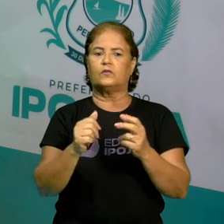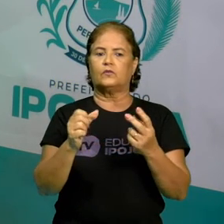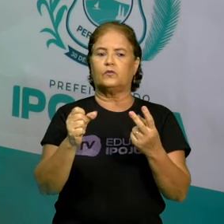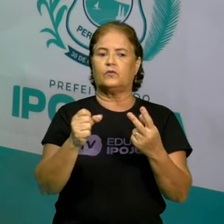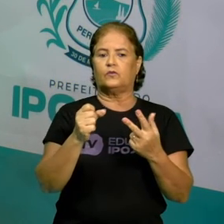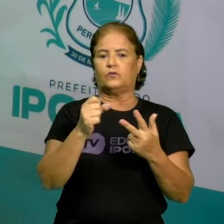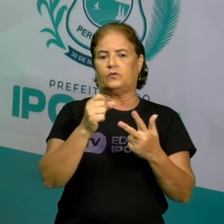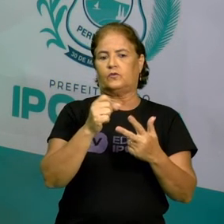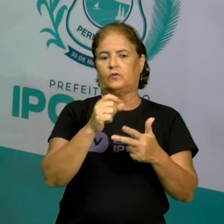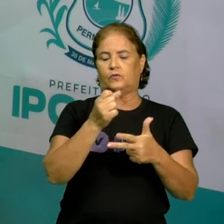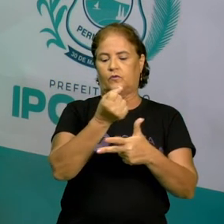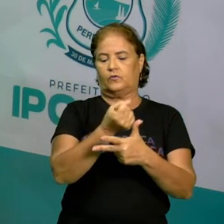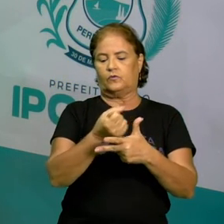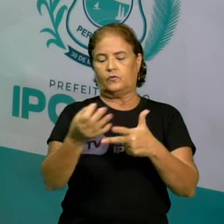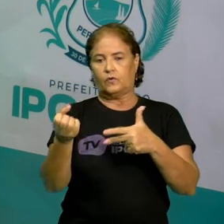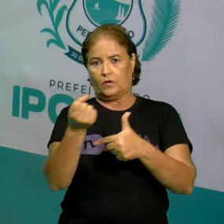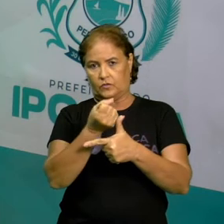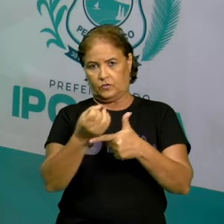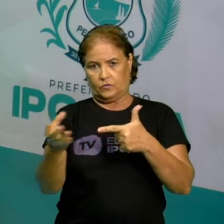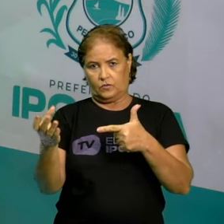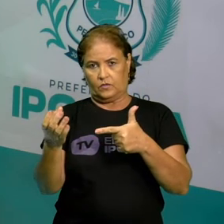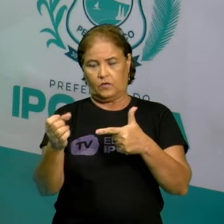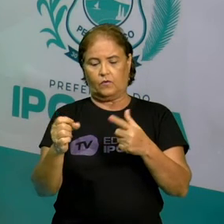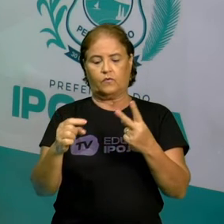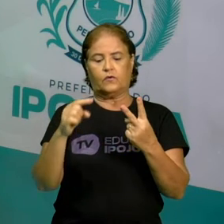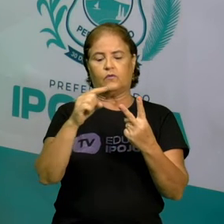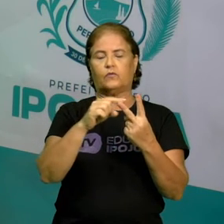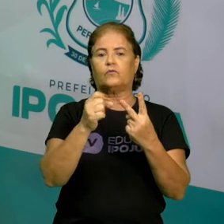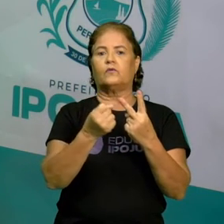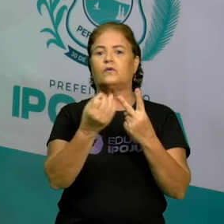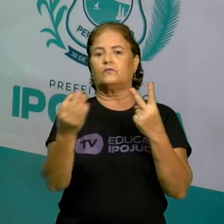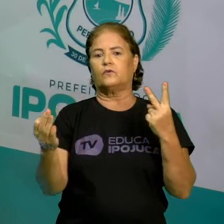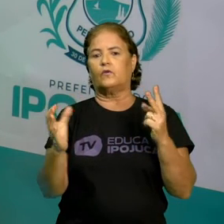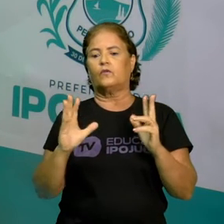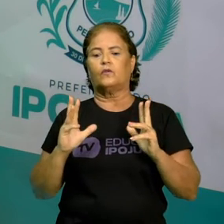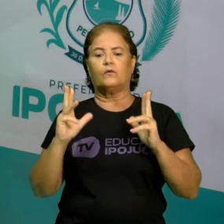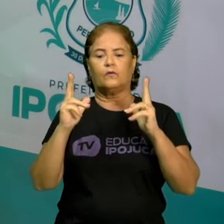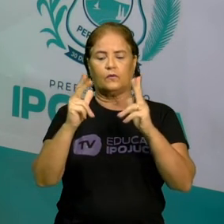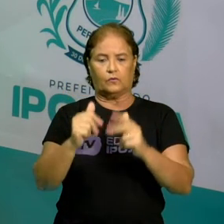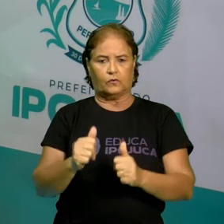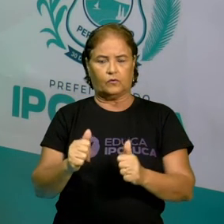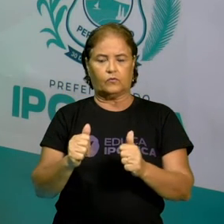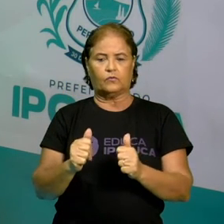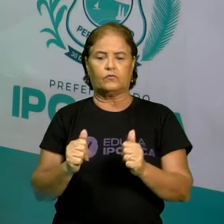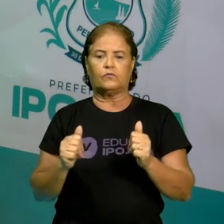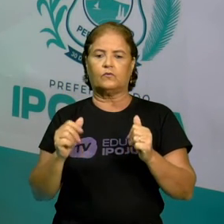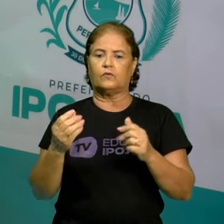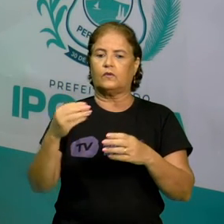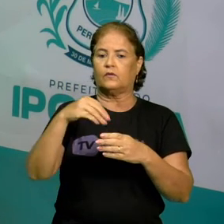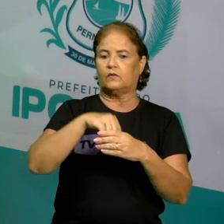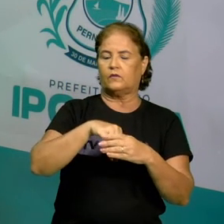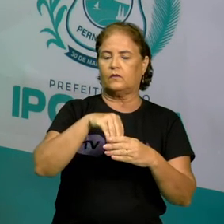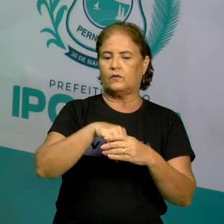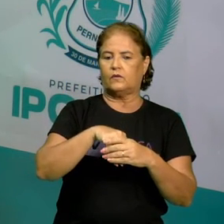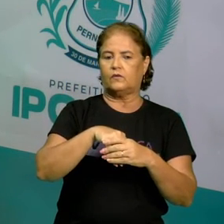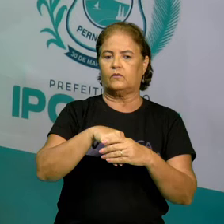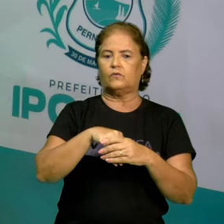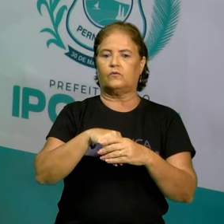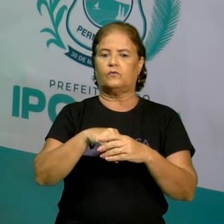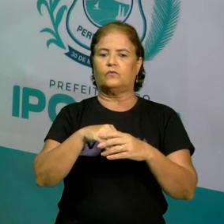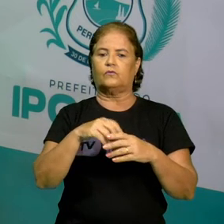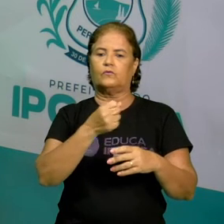irracionais. Todos eles fazem parte dos conjuntos dos números reais. Aí